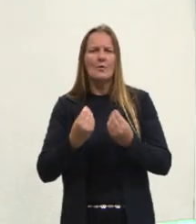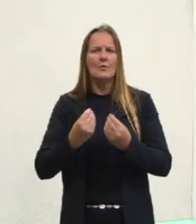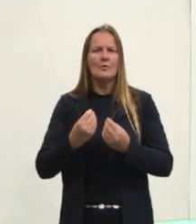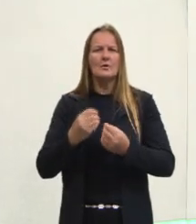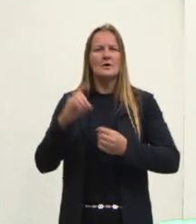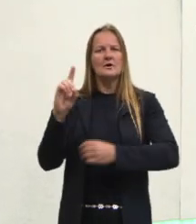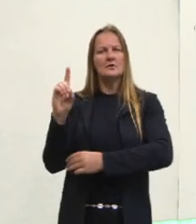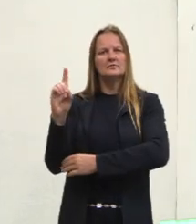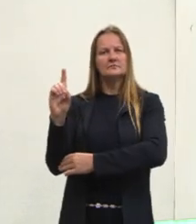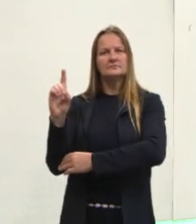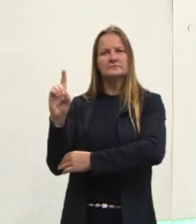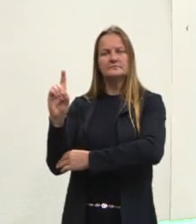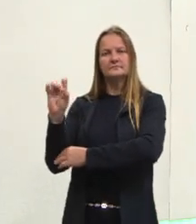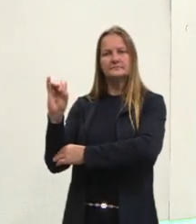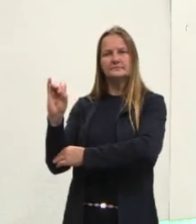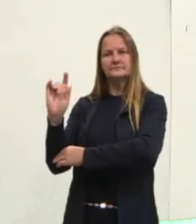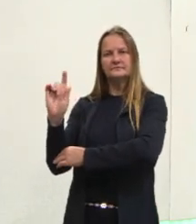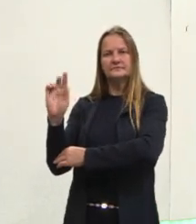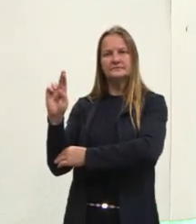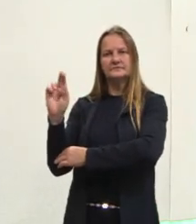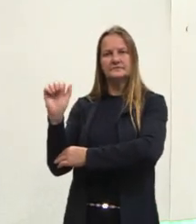dígrafo LL,